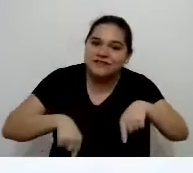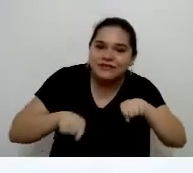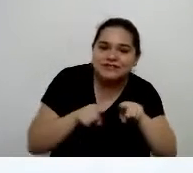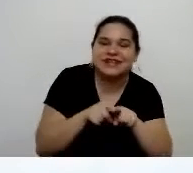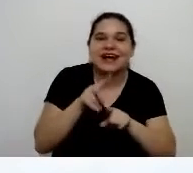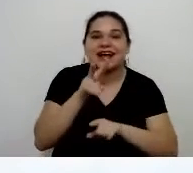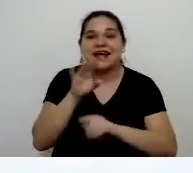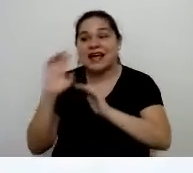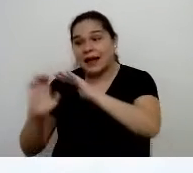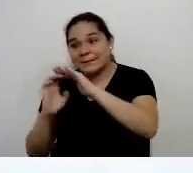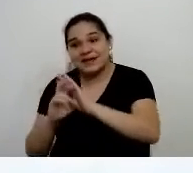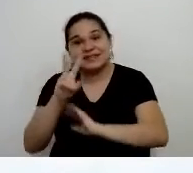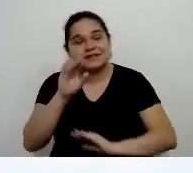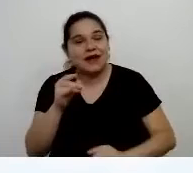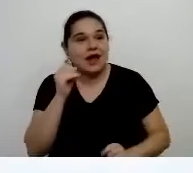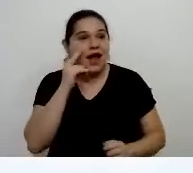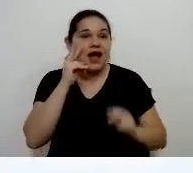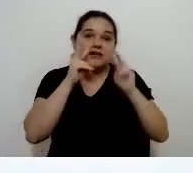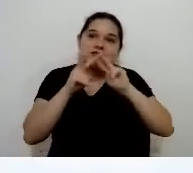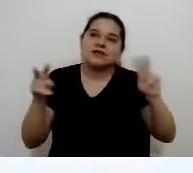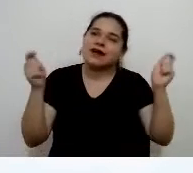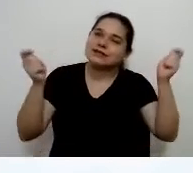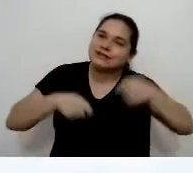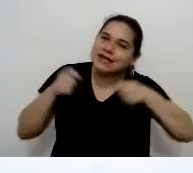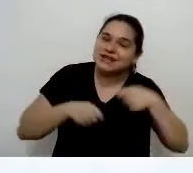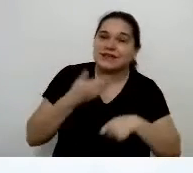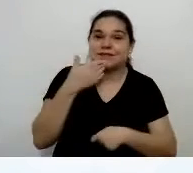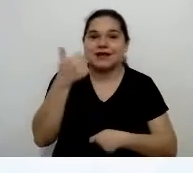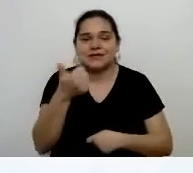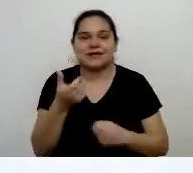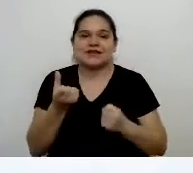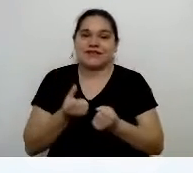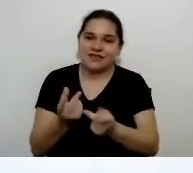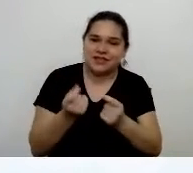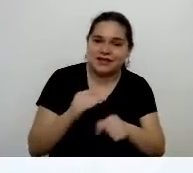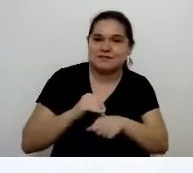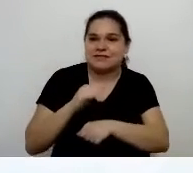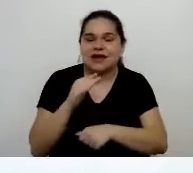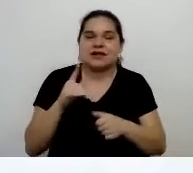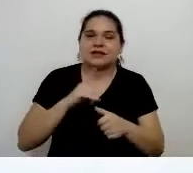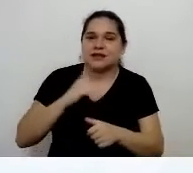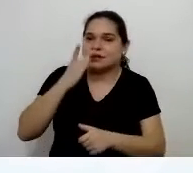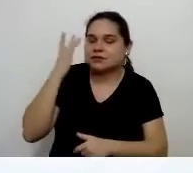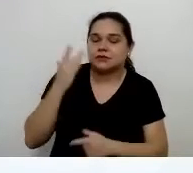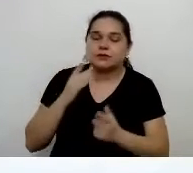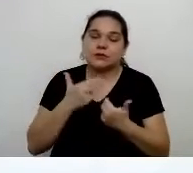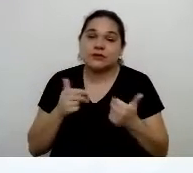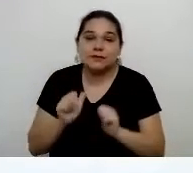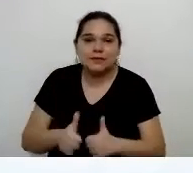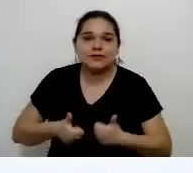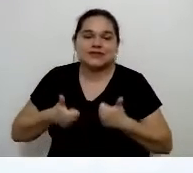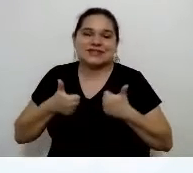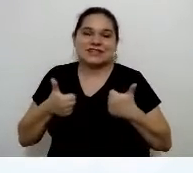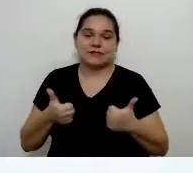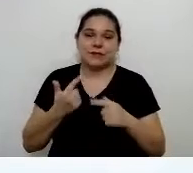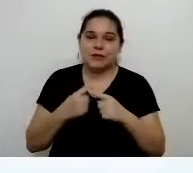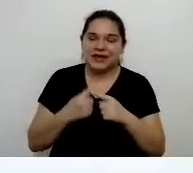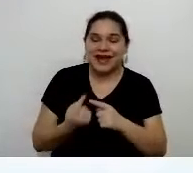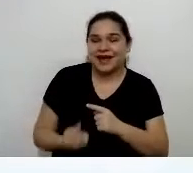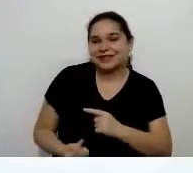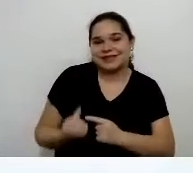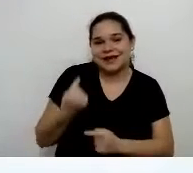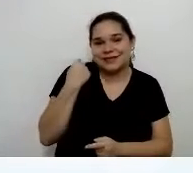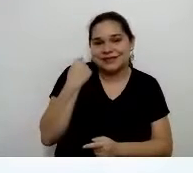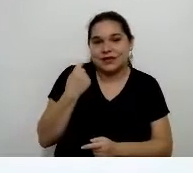certo? As empresas passam a ter uma outra visão, então passa a ter uma expectativa positiva, porque até então nós estamos